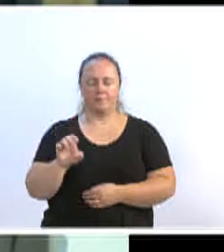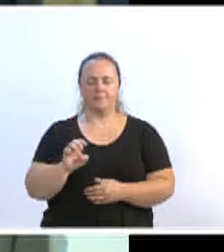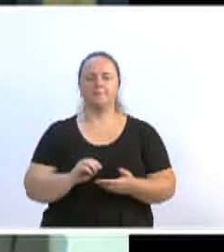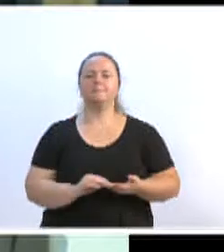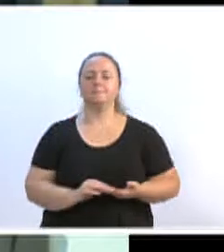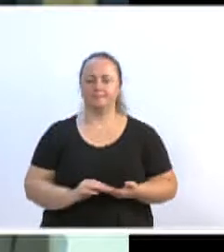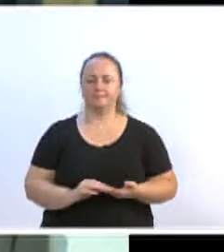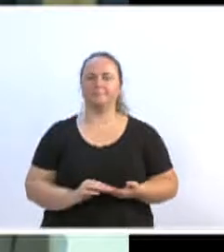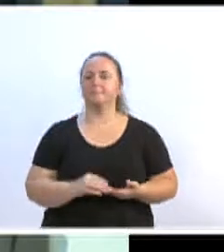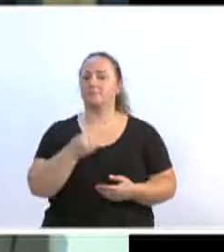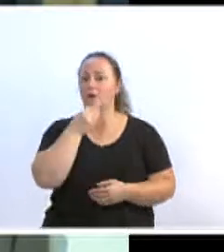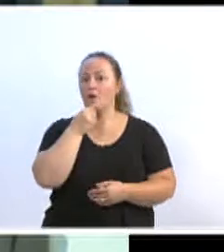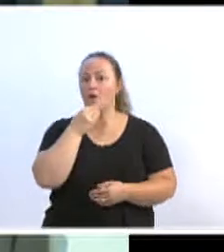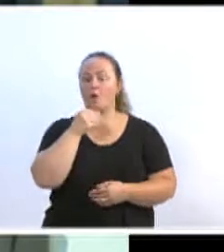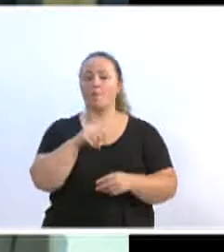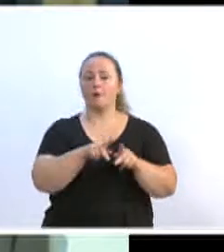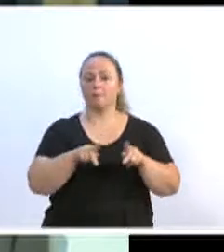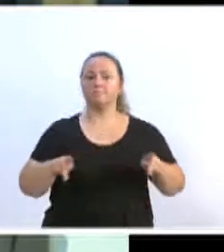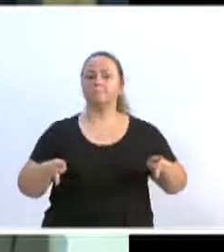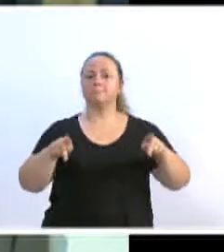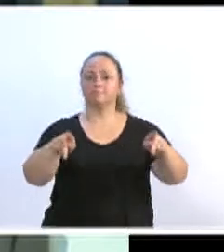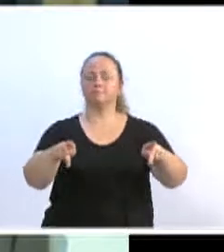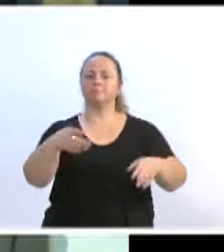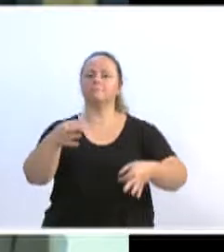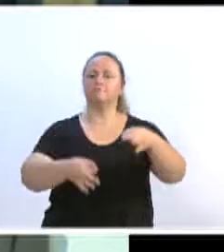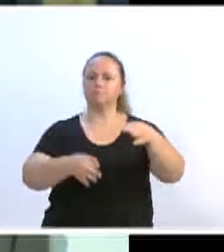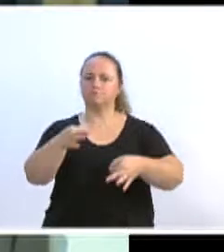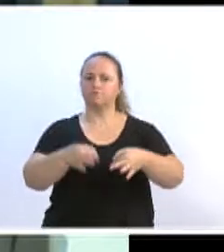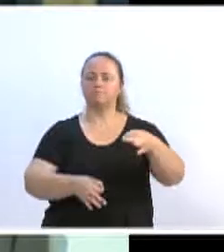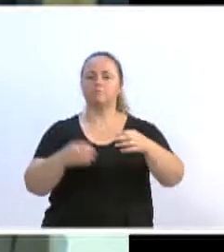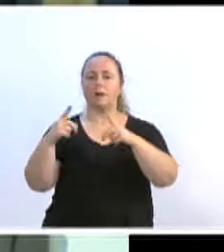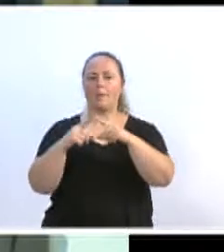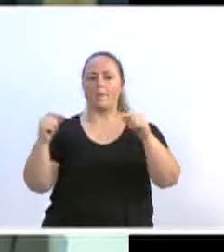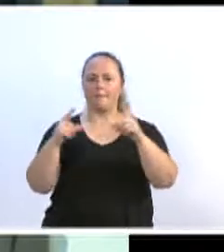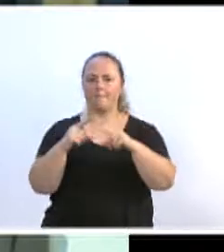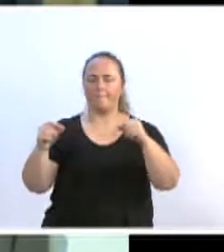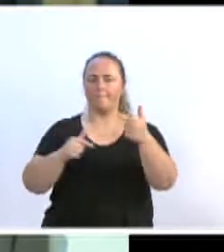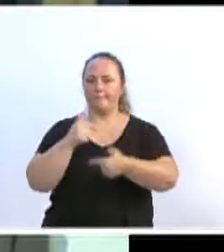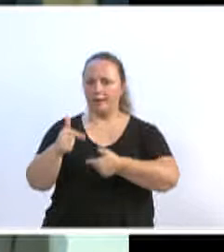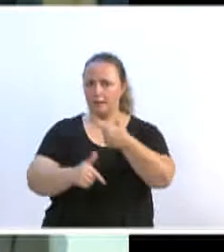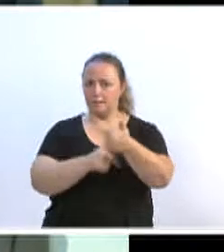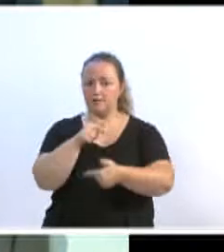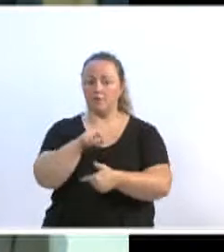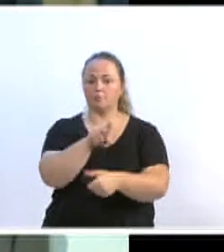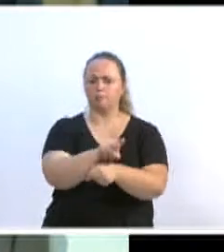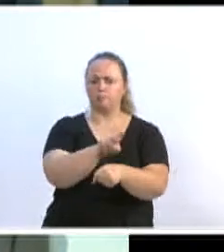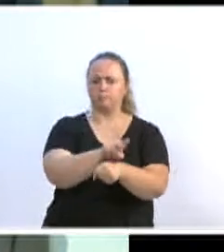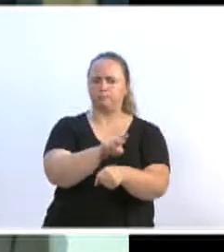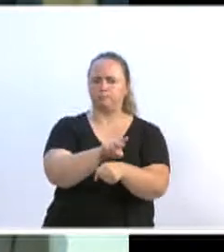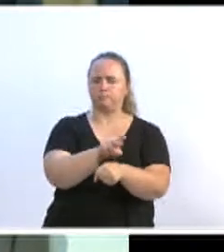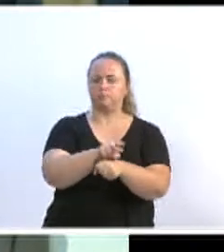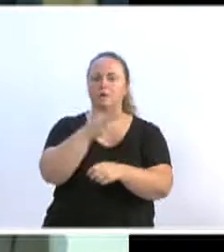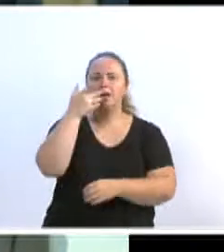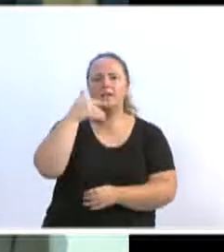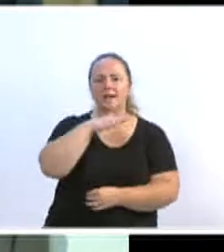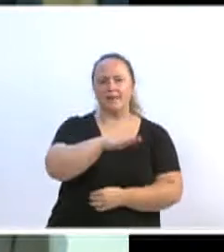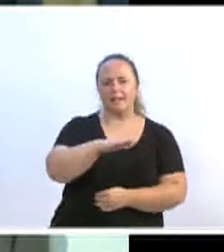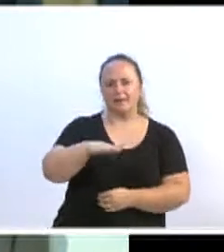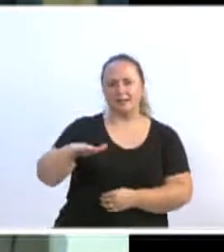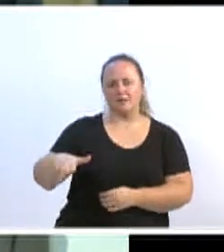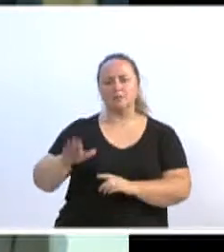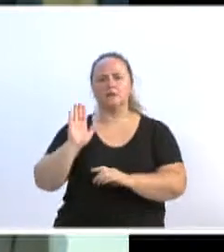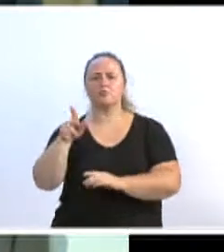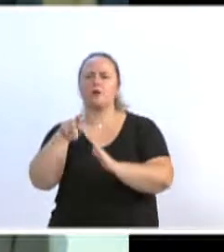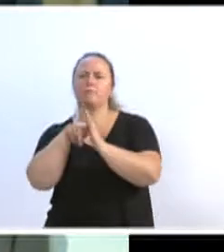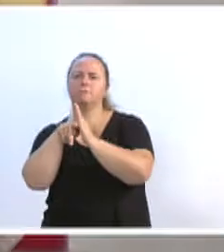ele é promotor de justiça da infância em Brasília, ele fez várias investigações criminais na Europa,